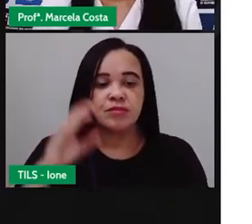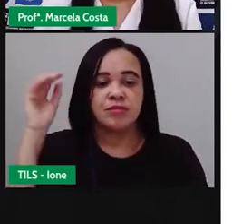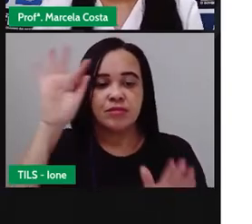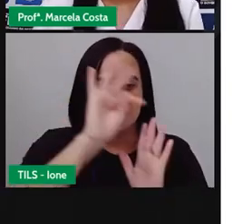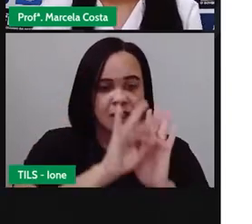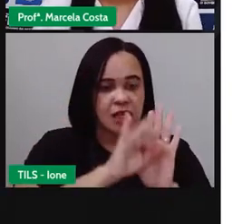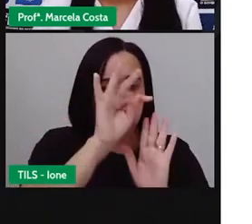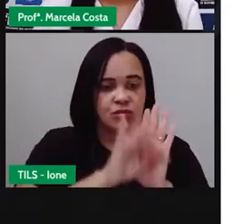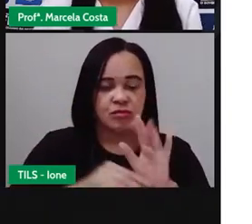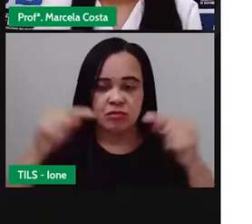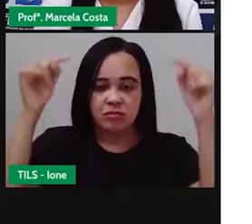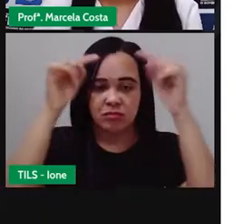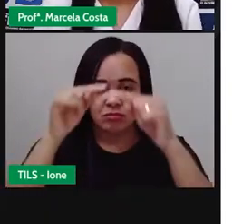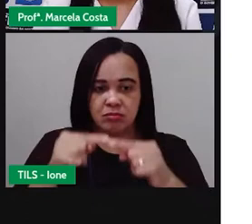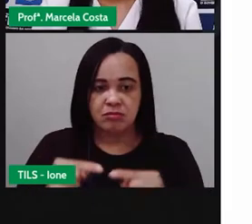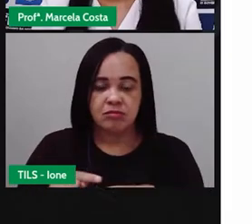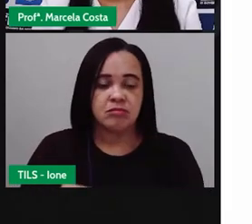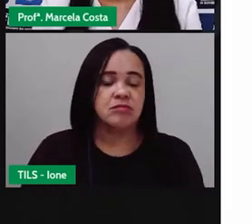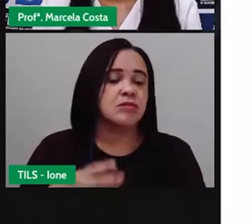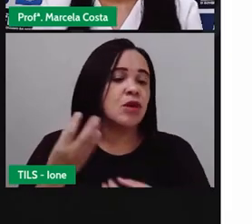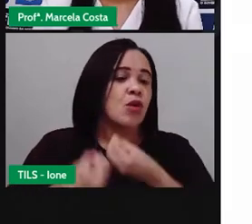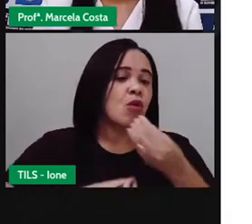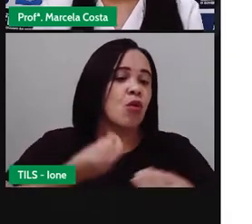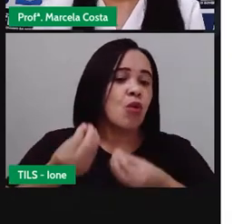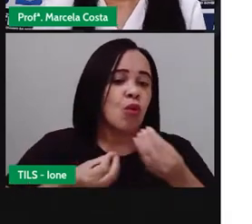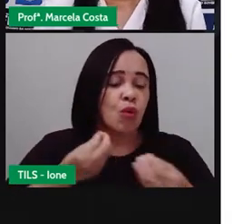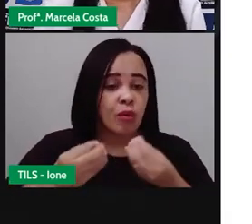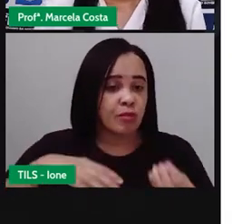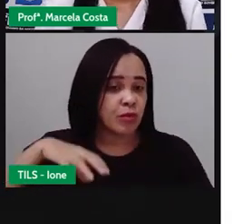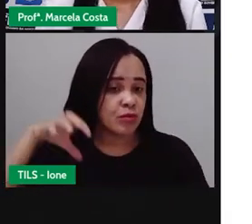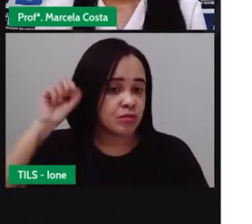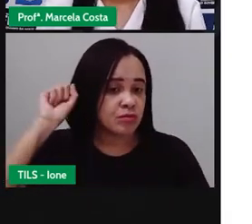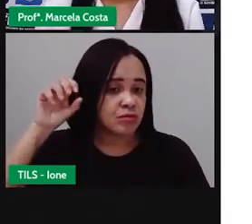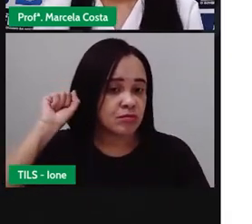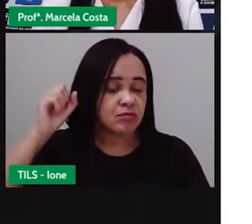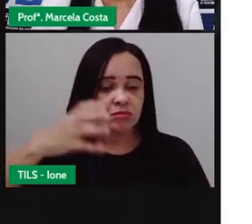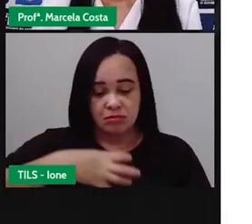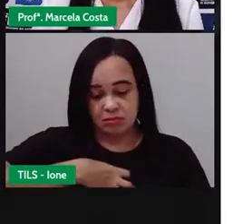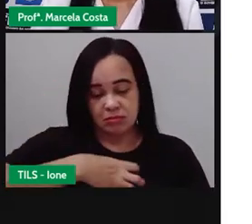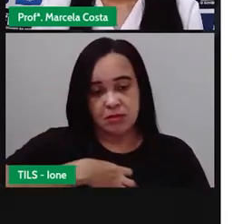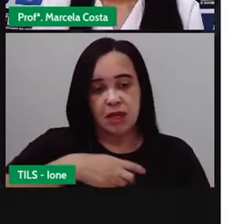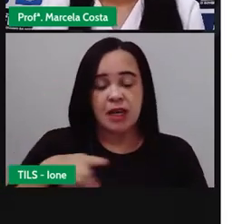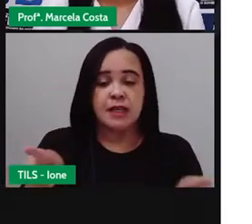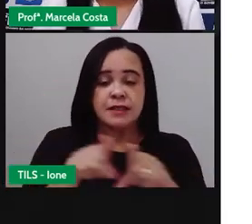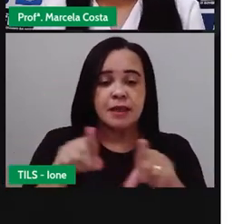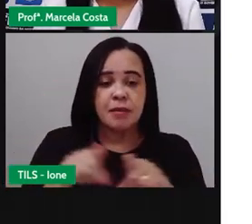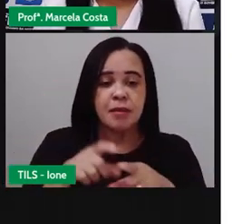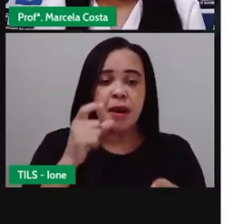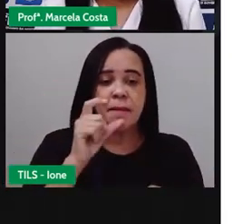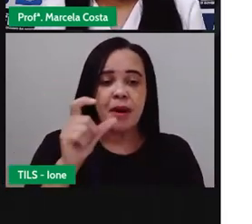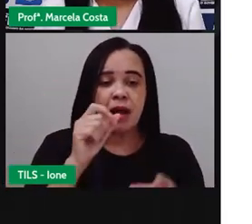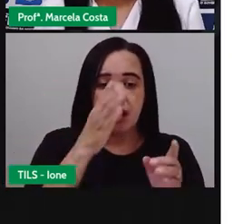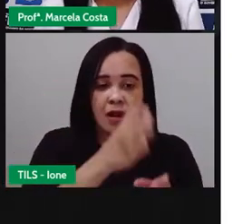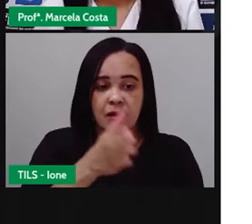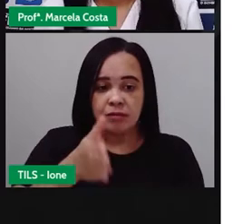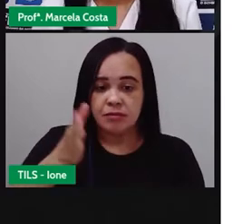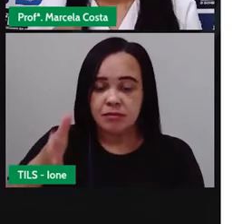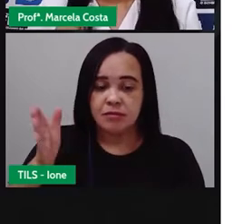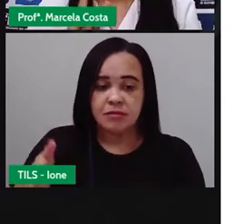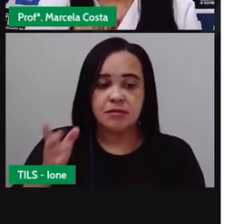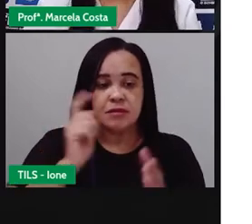relacionando os elementos sonoros, as sílabas, os fonemas ou a sua representação escrita.